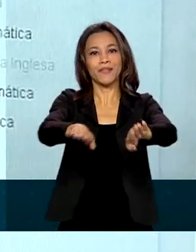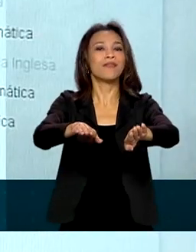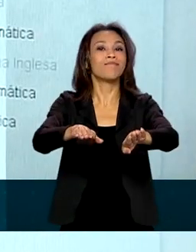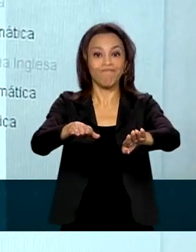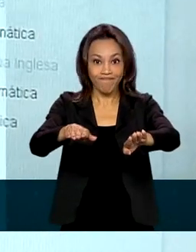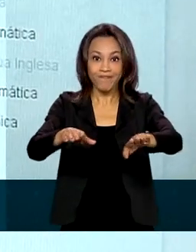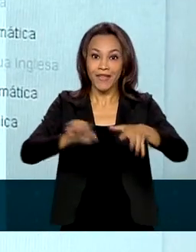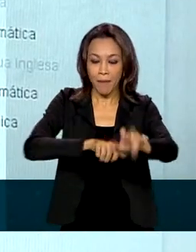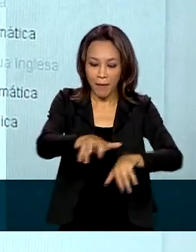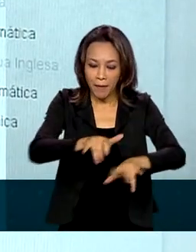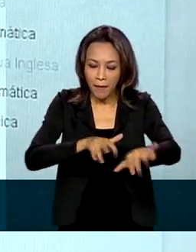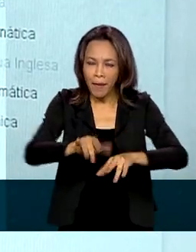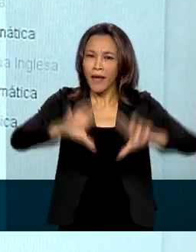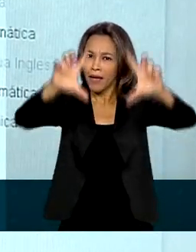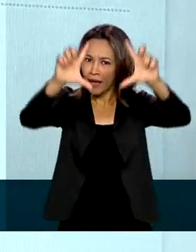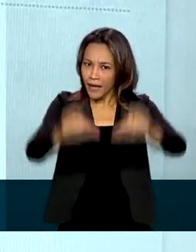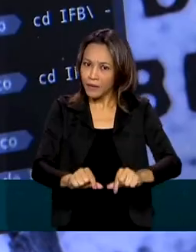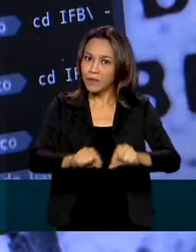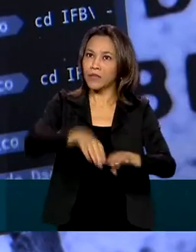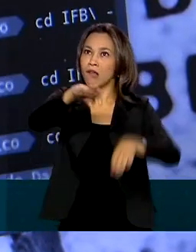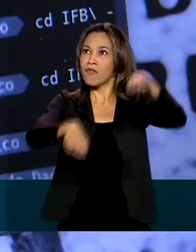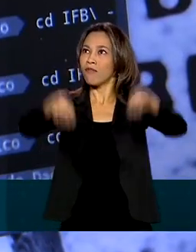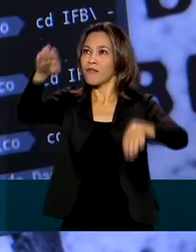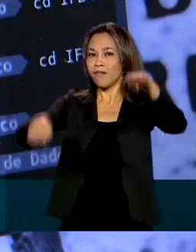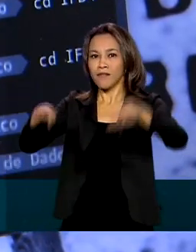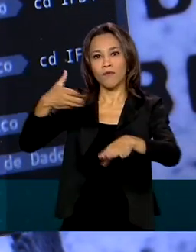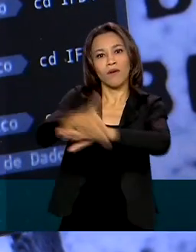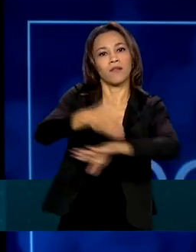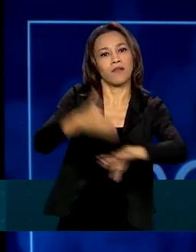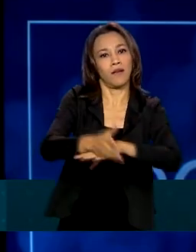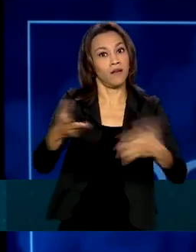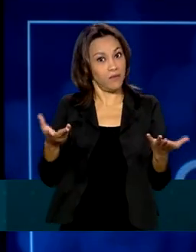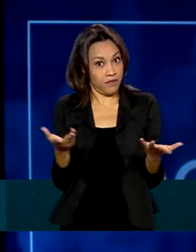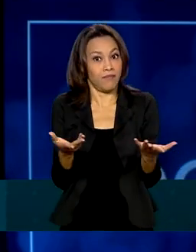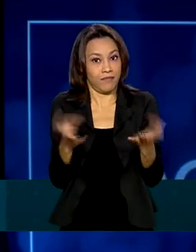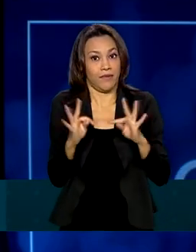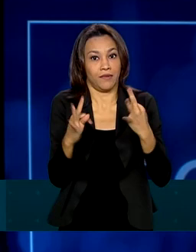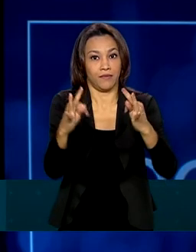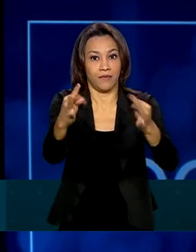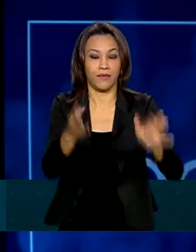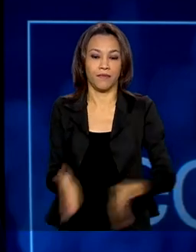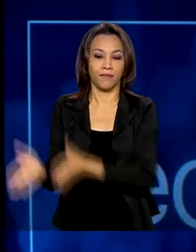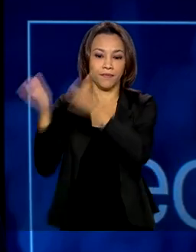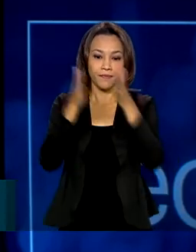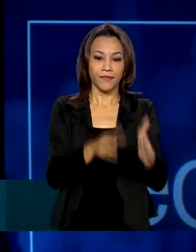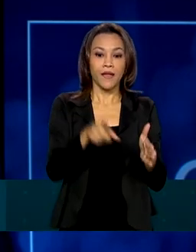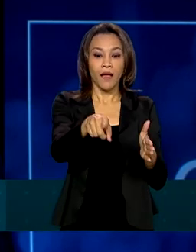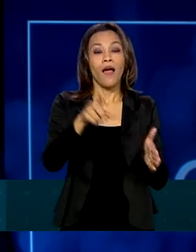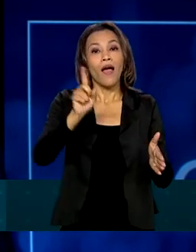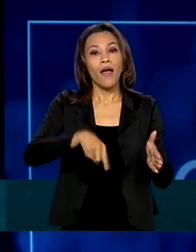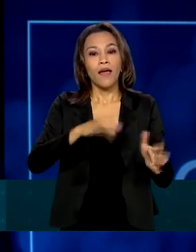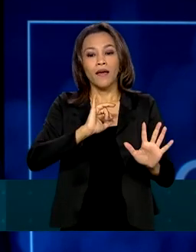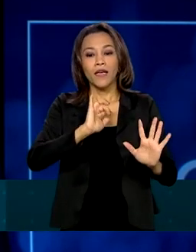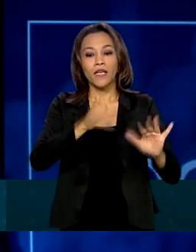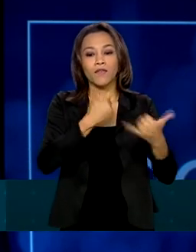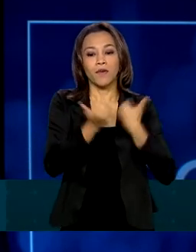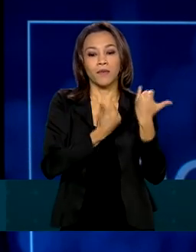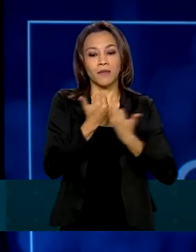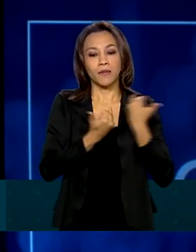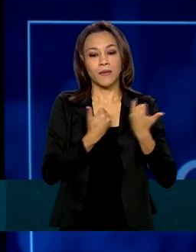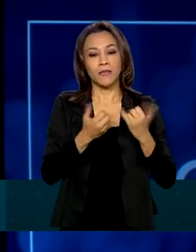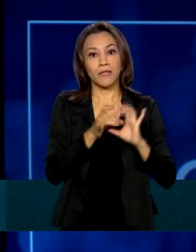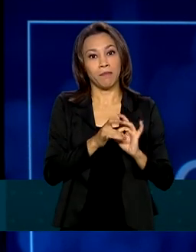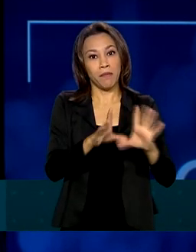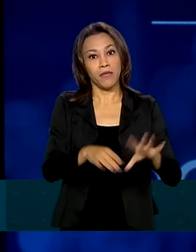reduzindo desigualdades no acesso a tecnologias. É um pacote de dados que permite até 20 gigas